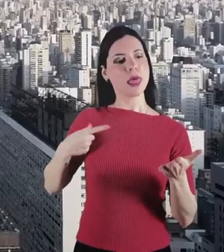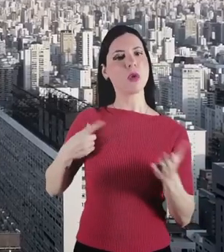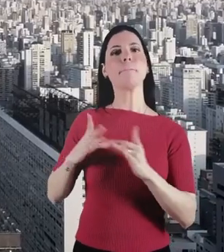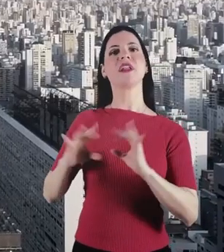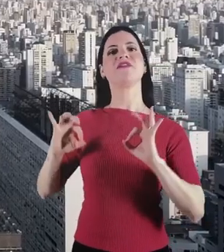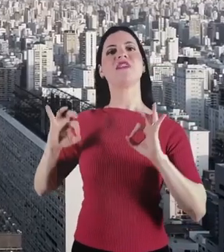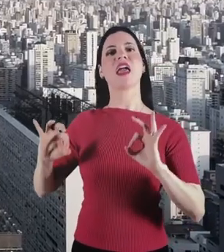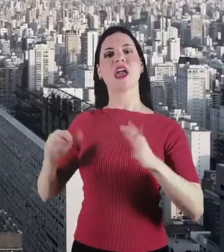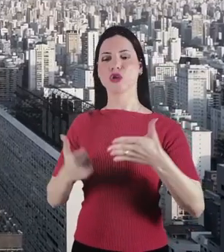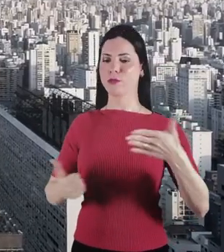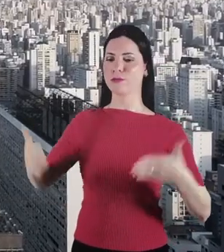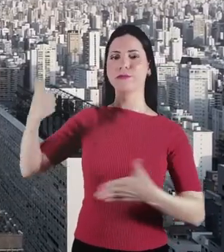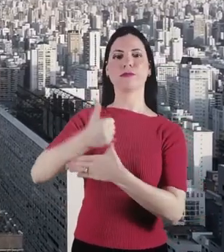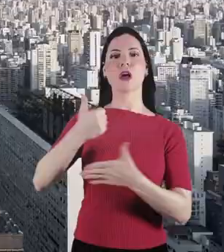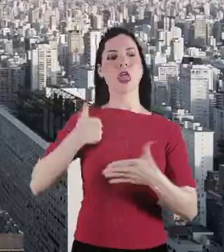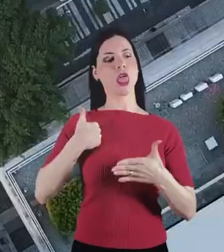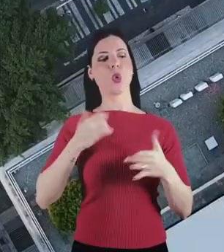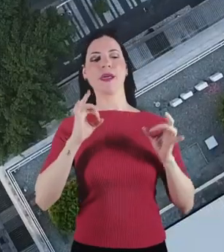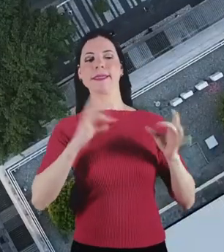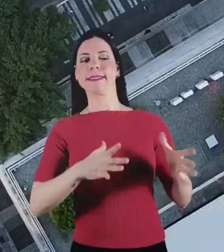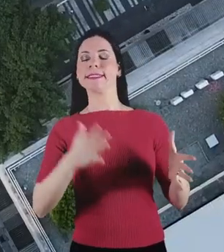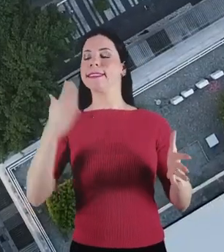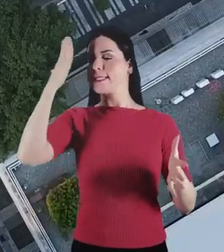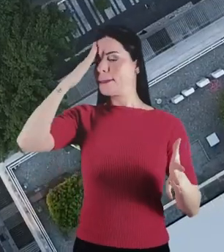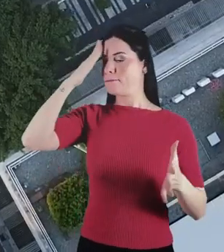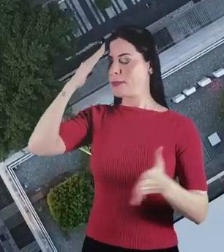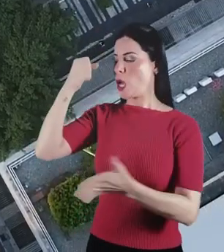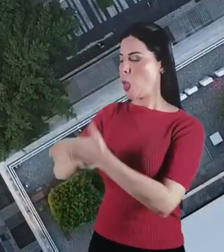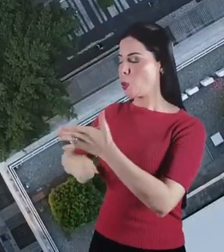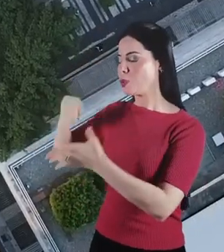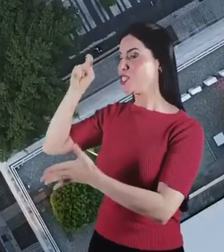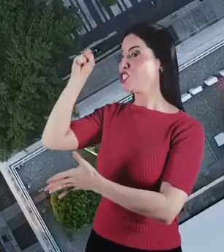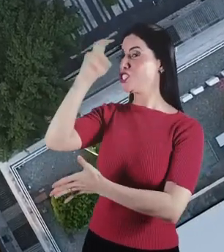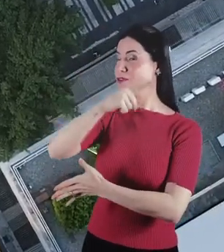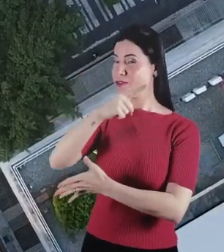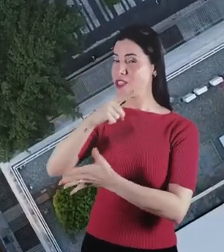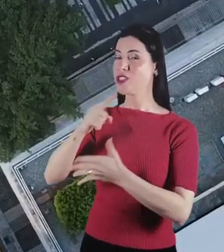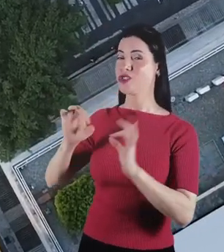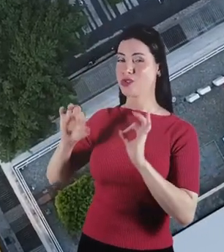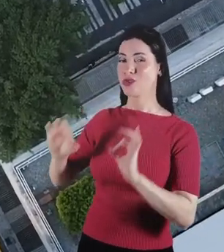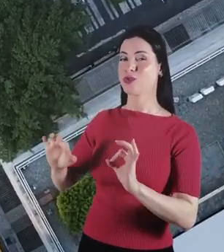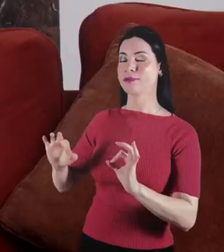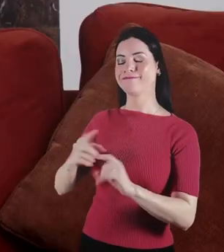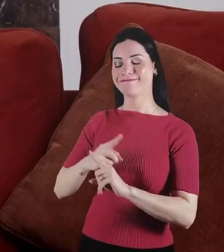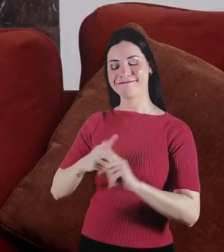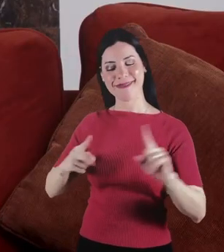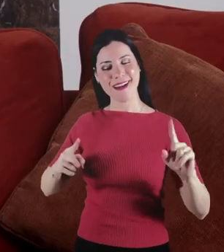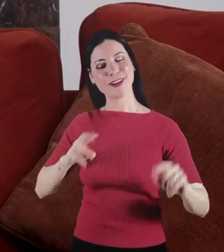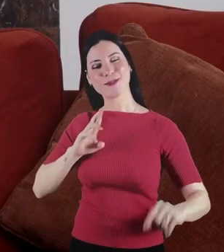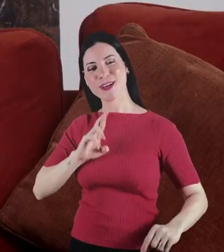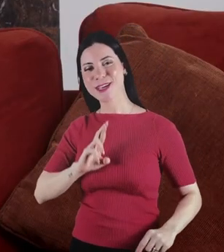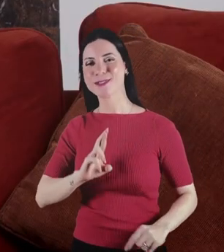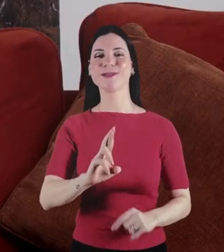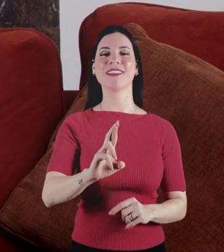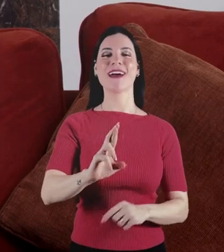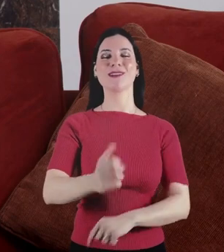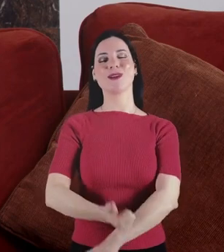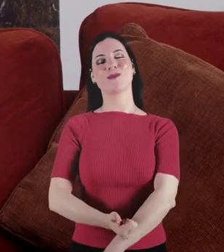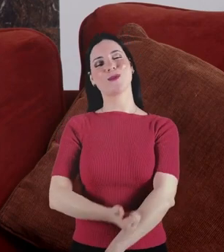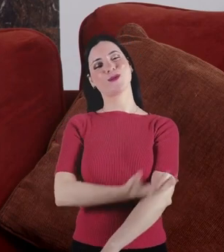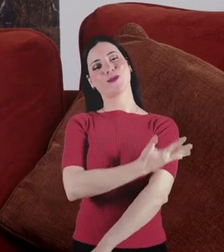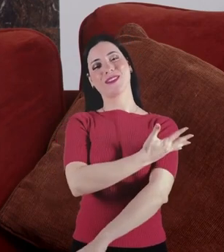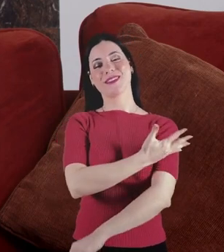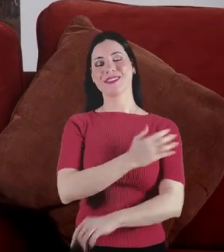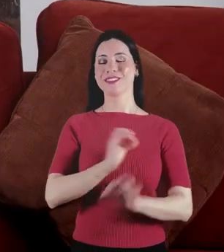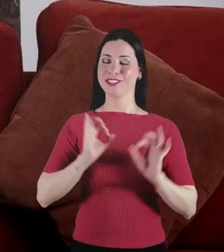muita coisa, de muito privilégio para entrar numa luta que eu sabia que ia ser dura, que eu sabia que ia ser difícil, mas que o resultado é